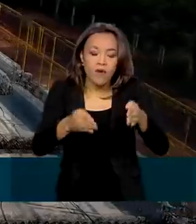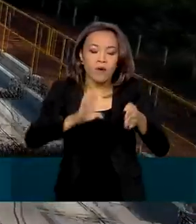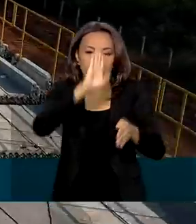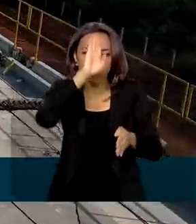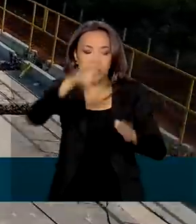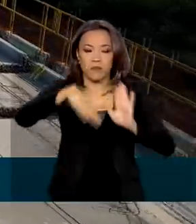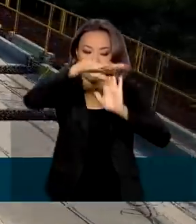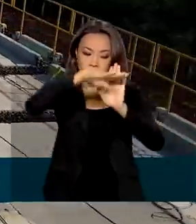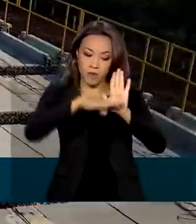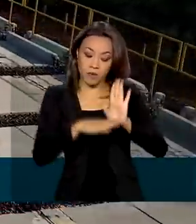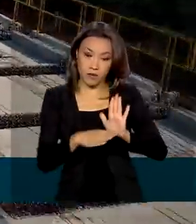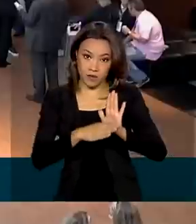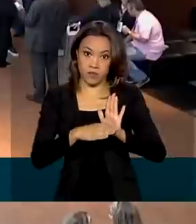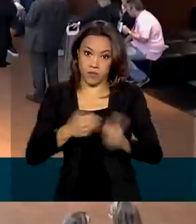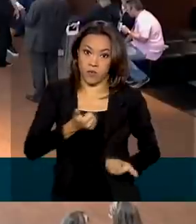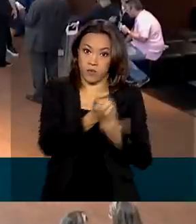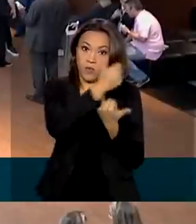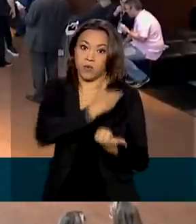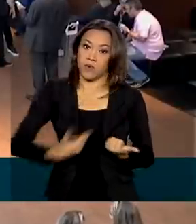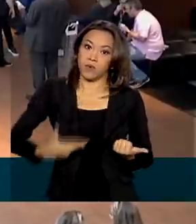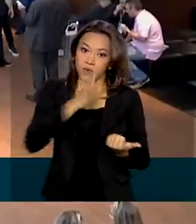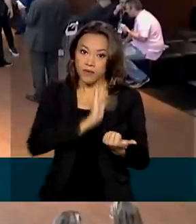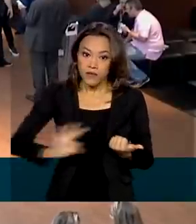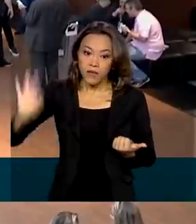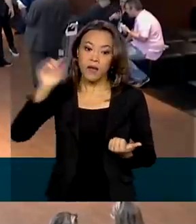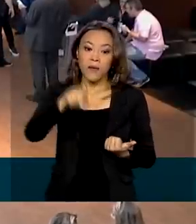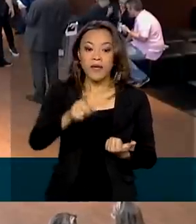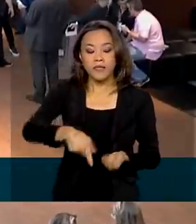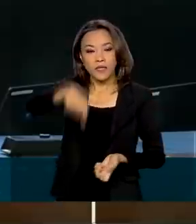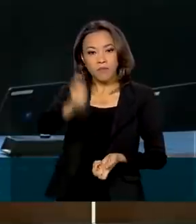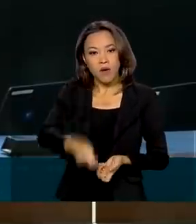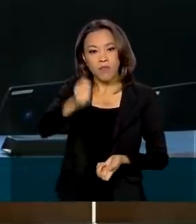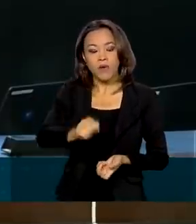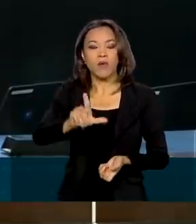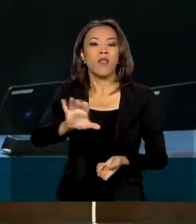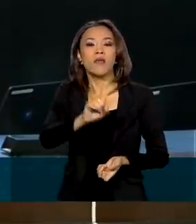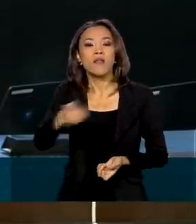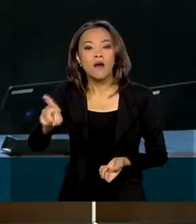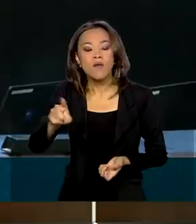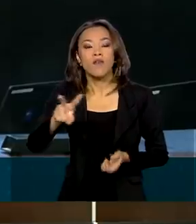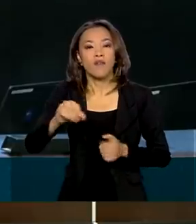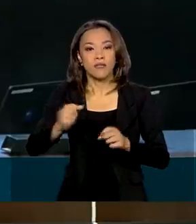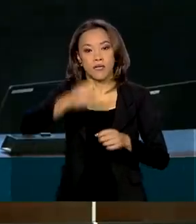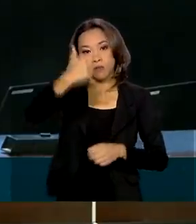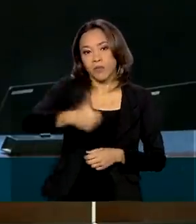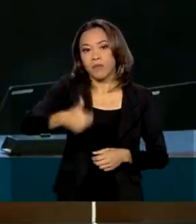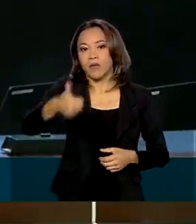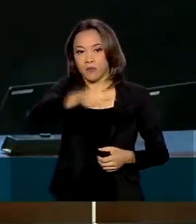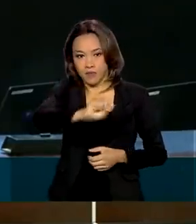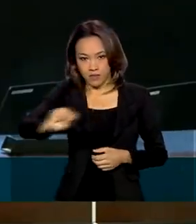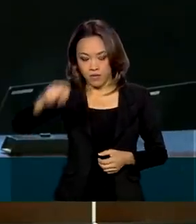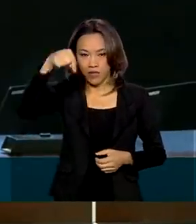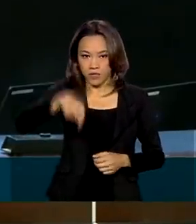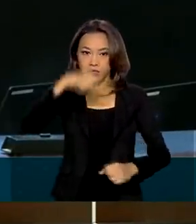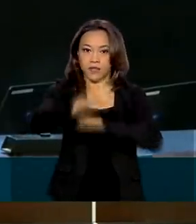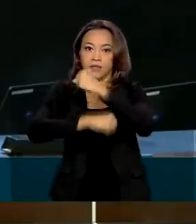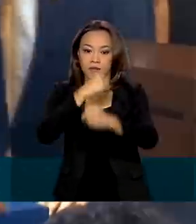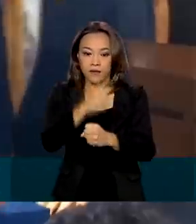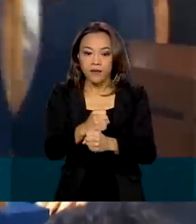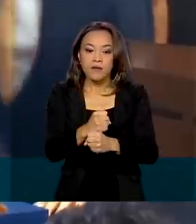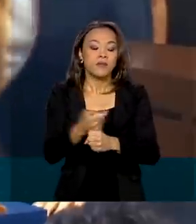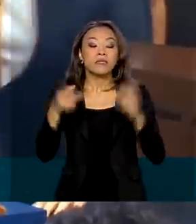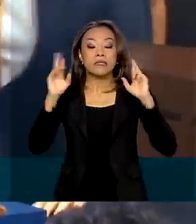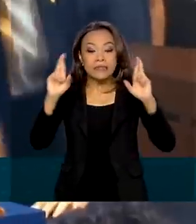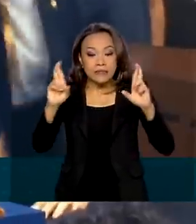Investimentos do governo, o leilão de concessão da obra deve ocorrer no primeiro semestre deste ano, com a